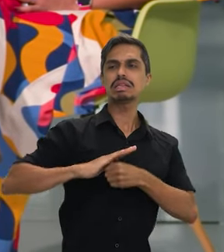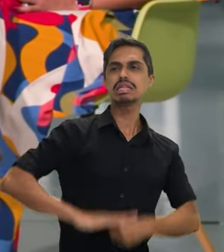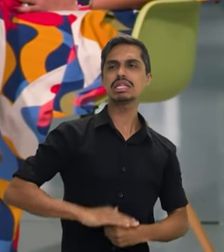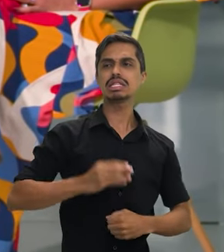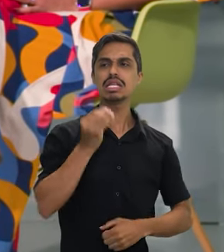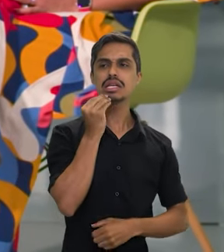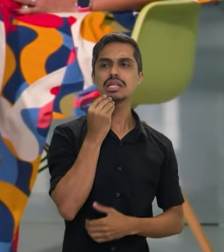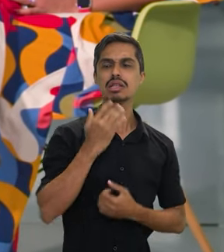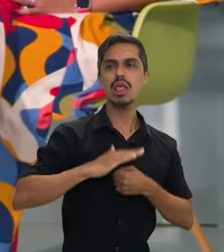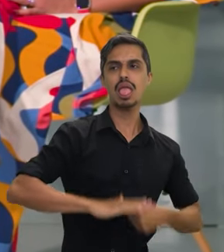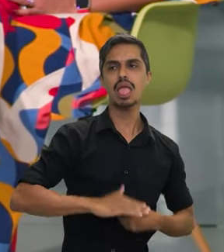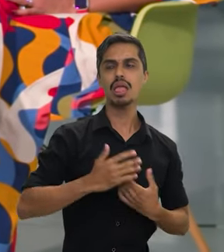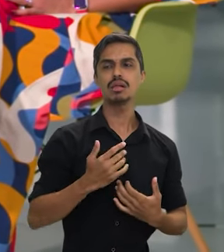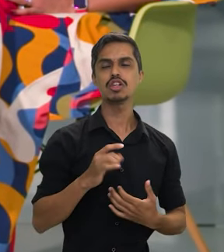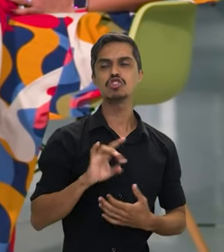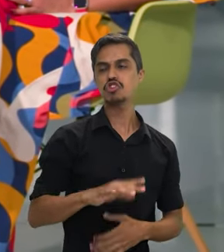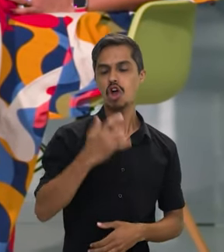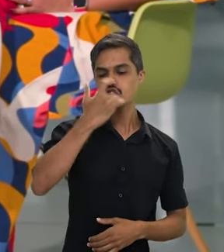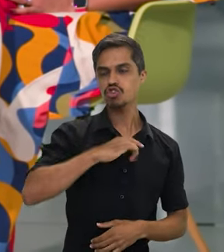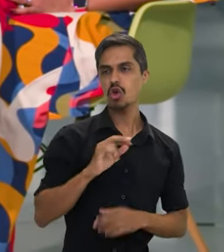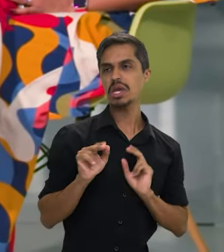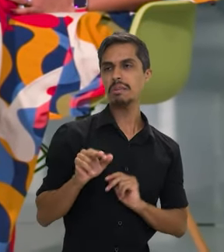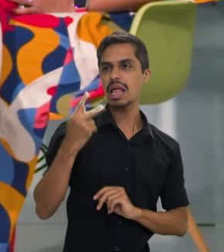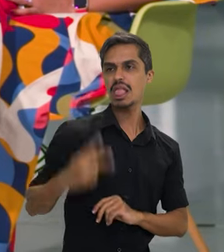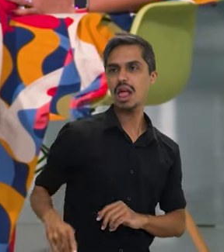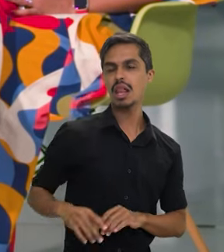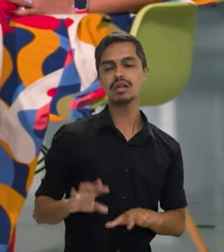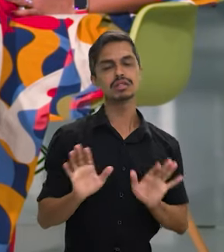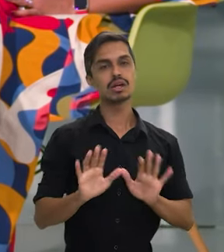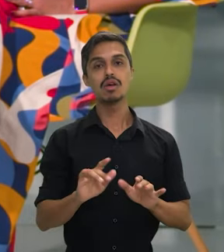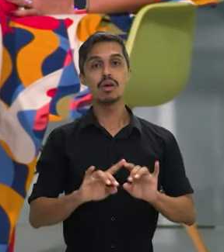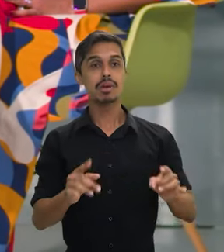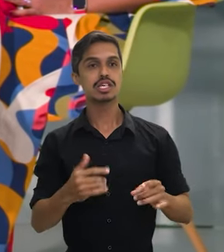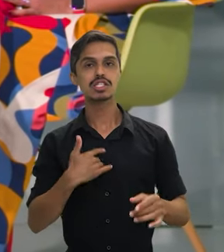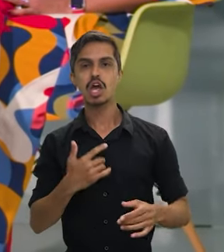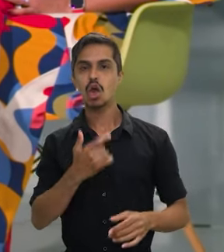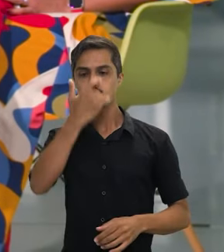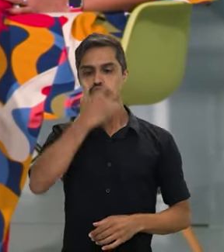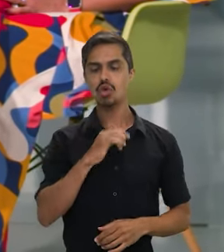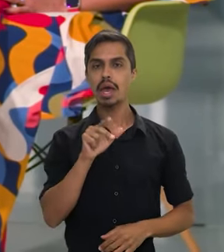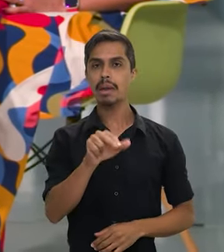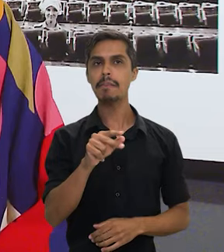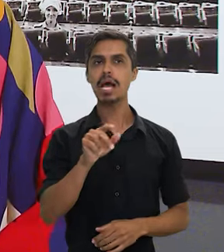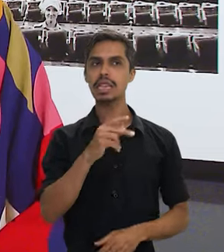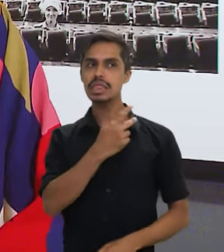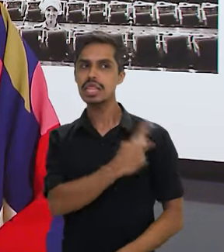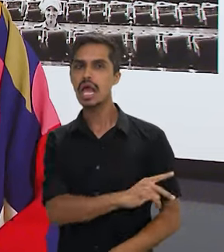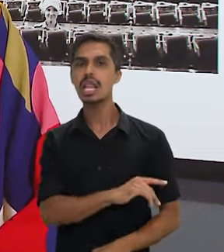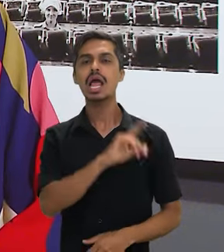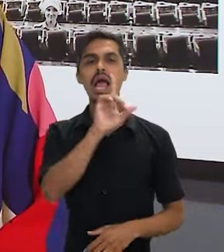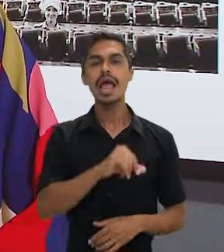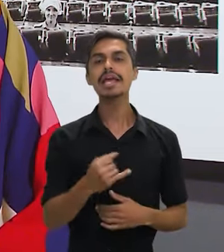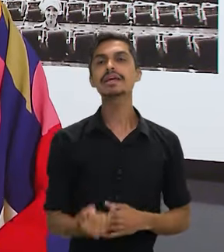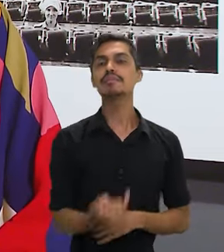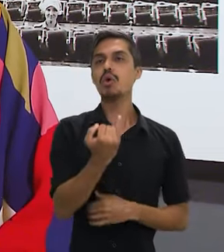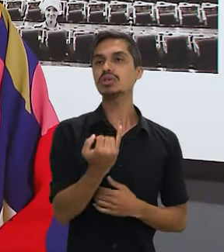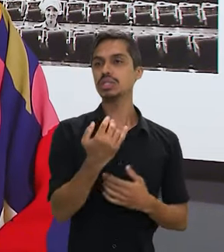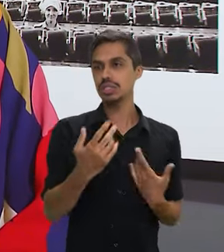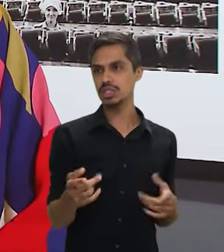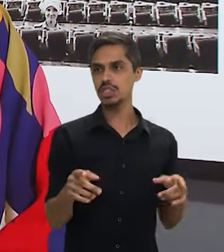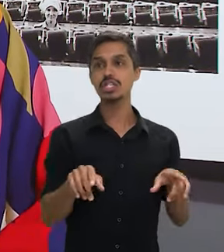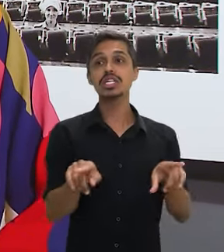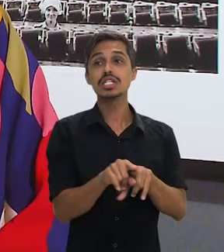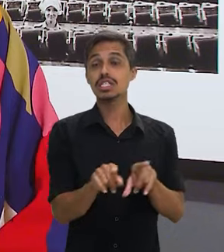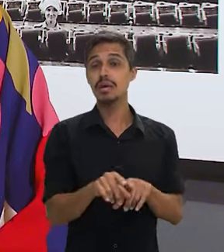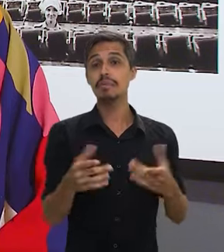ou tentando me diminuir. E eu sempre dizia em todos os lugares que eu pudesse que ser irmã da Marielle, para mim, era a cereja do bolo. Mas a